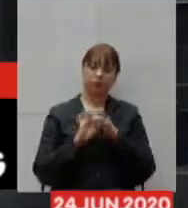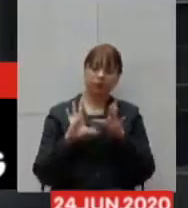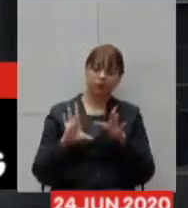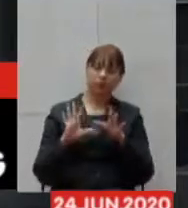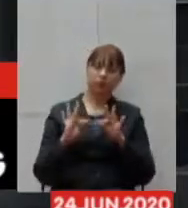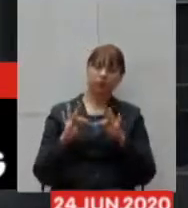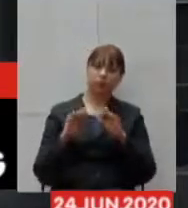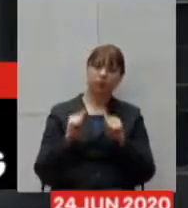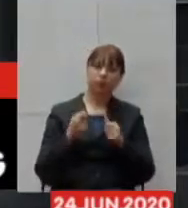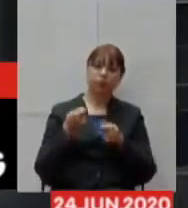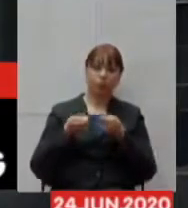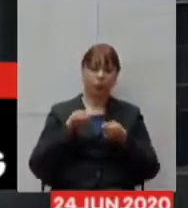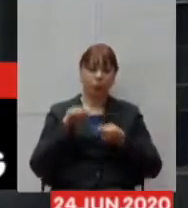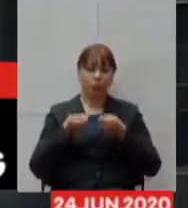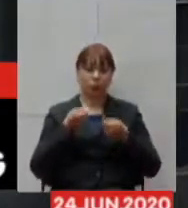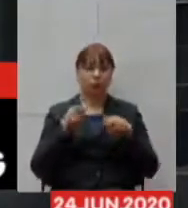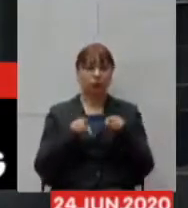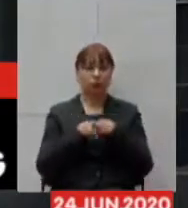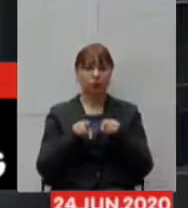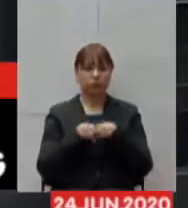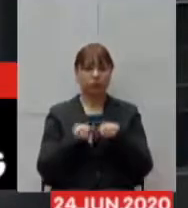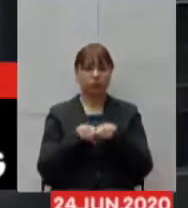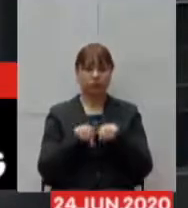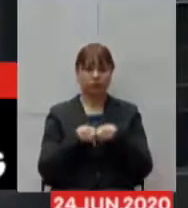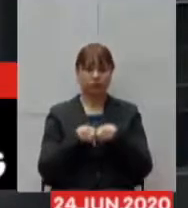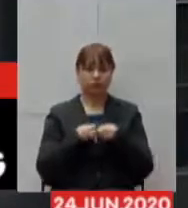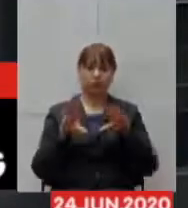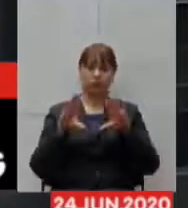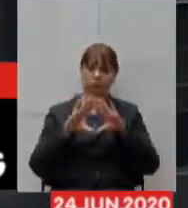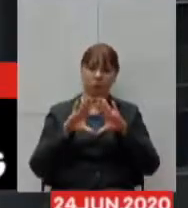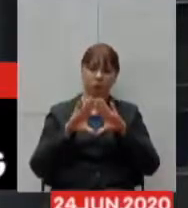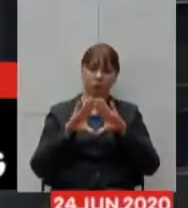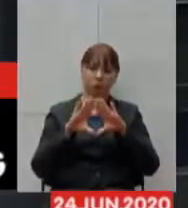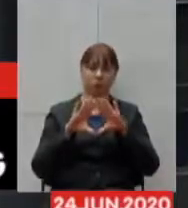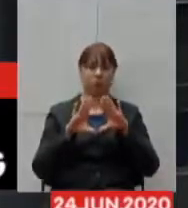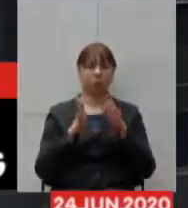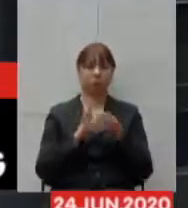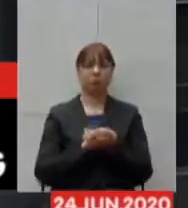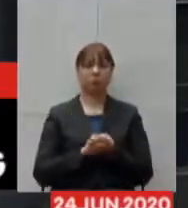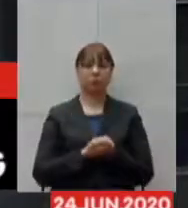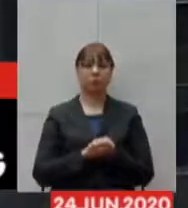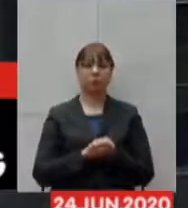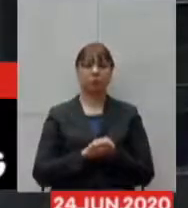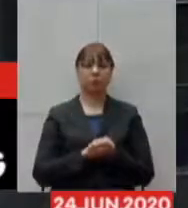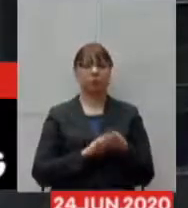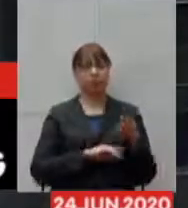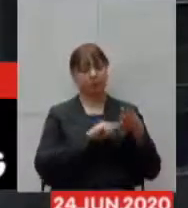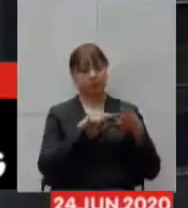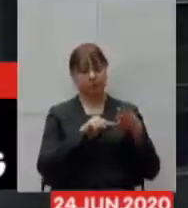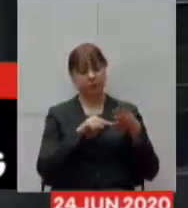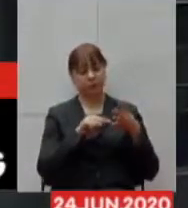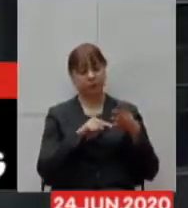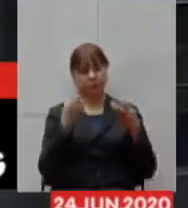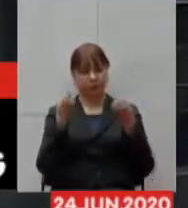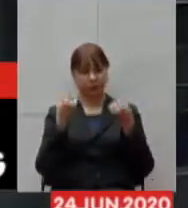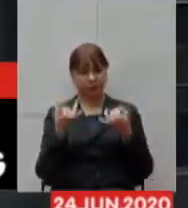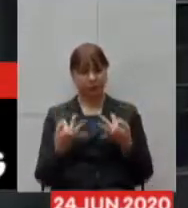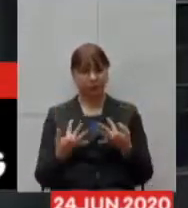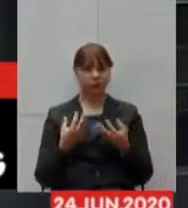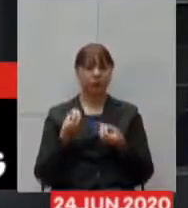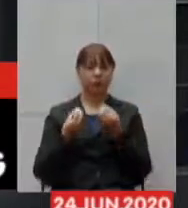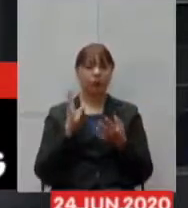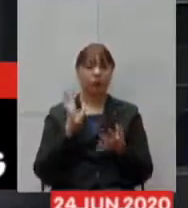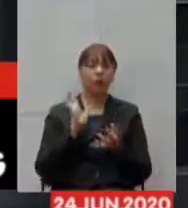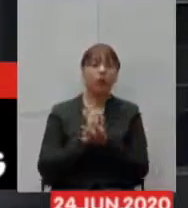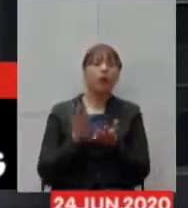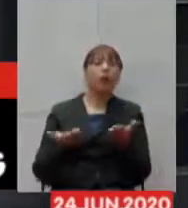para acesso da própria Assembleia Legislativa. e mostrar como que está a situação atual